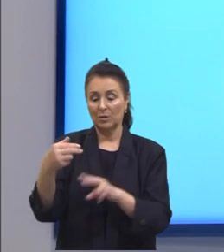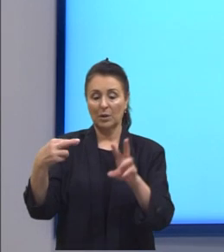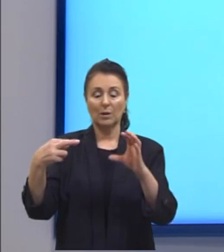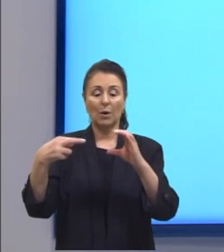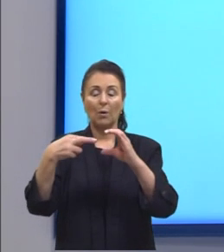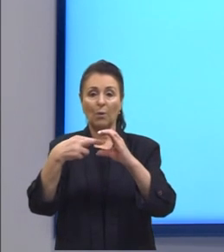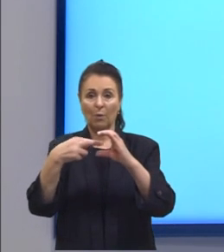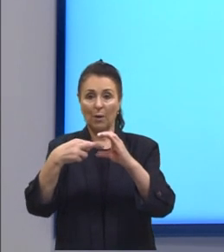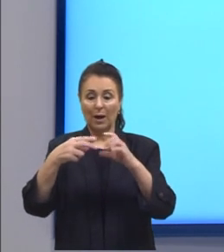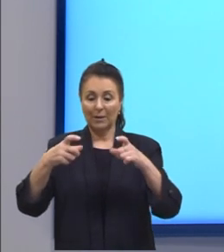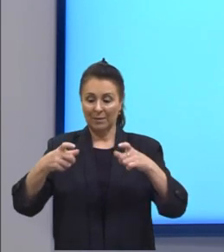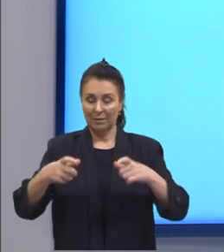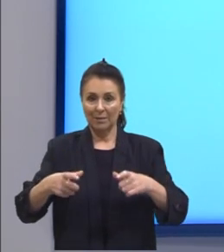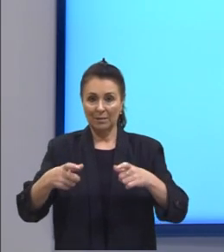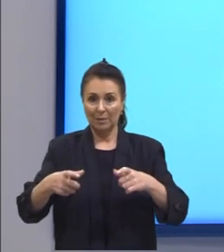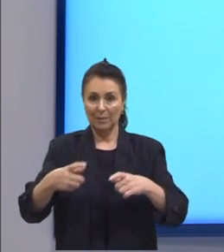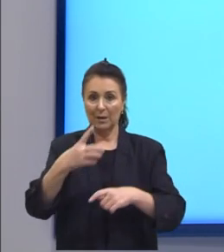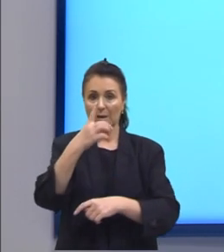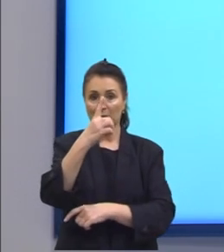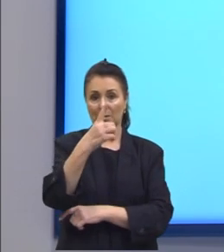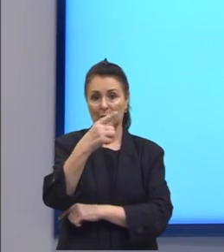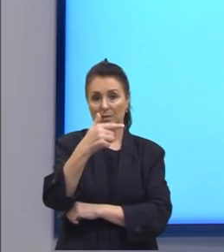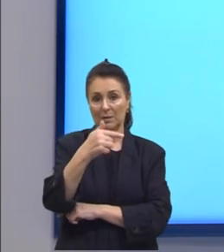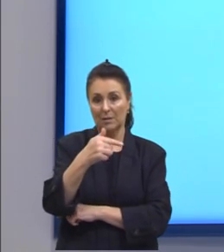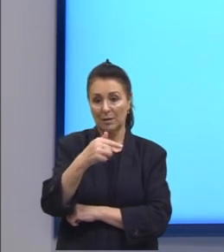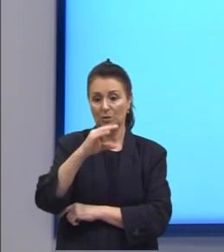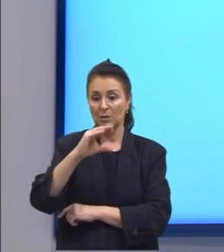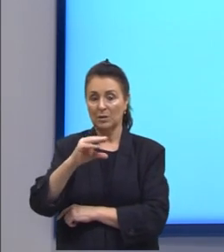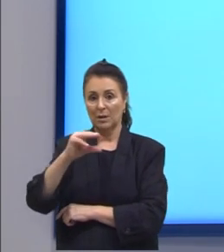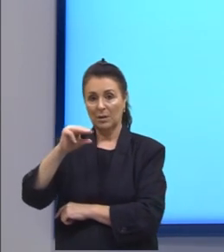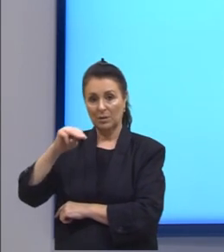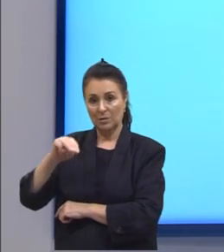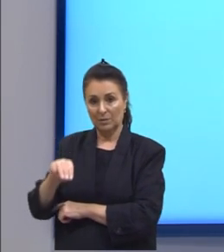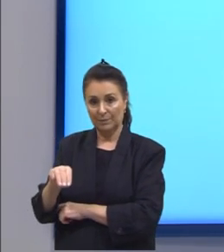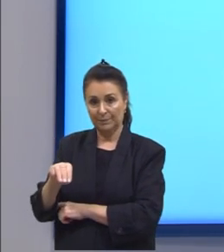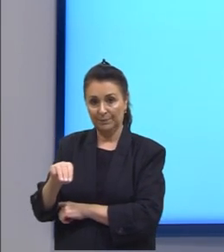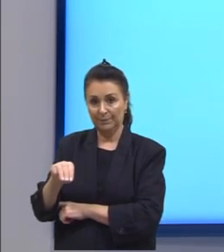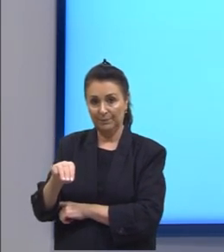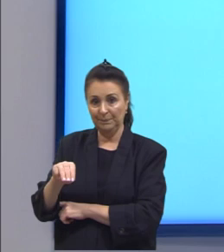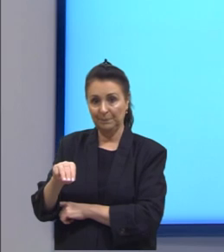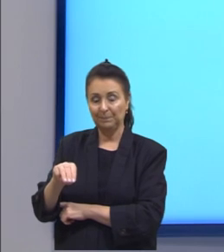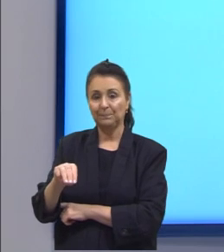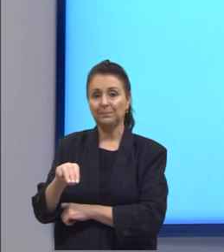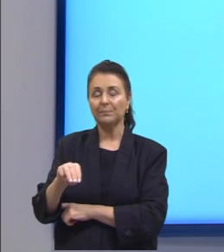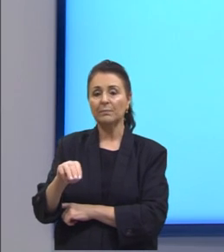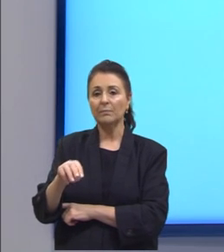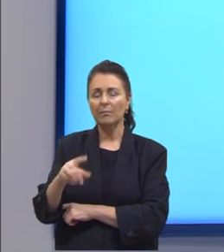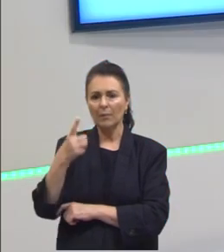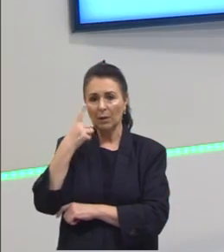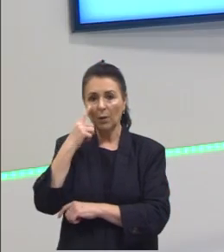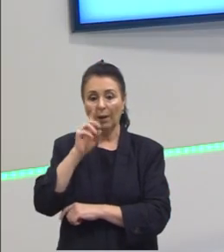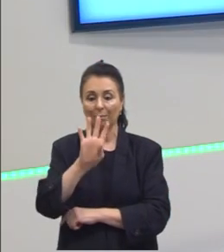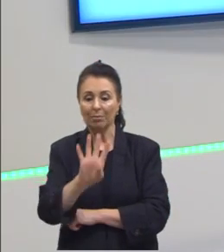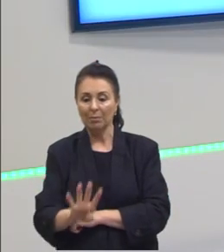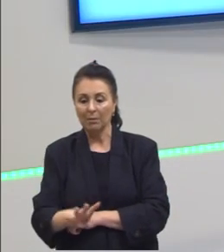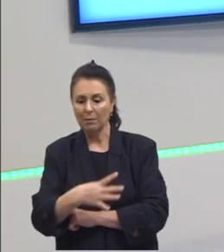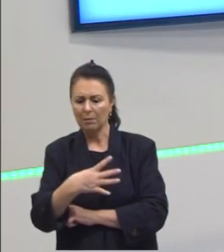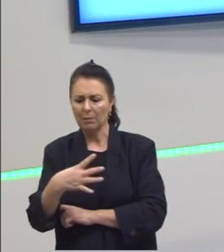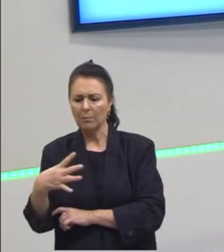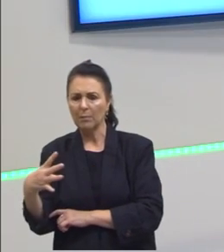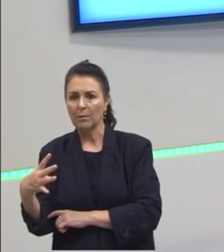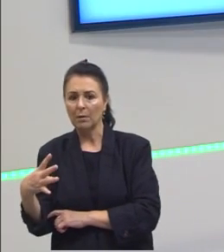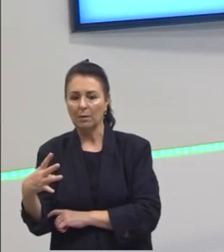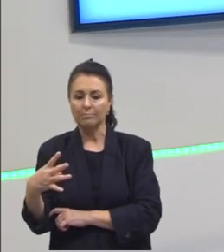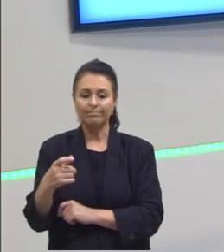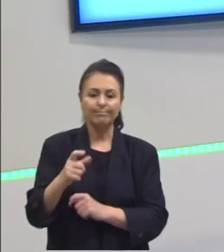tampa seria então de 17 centímetros aí nós vamos olhar na nossa tabela onde que